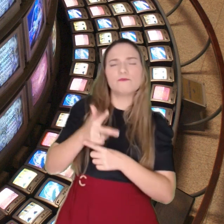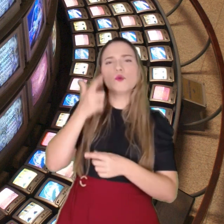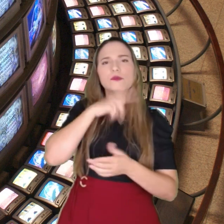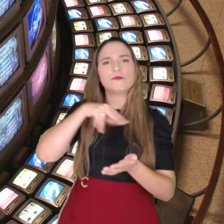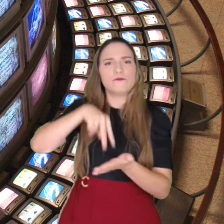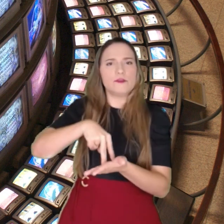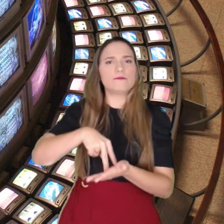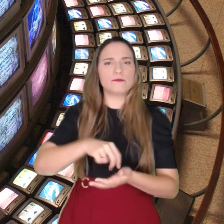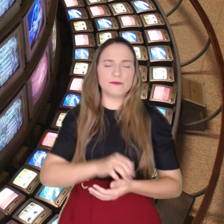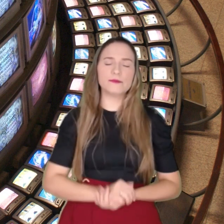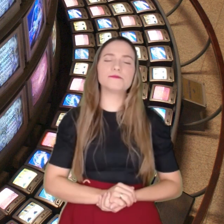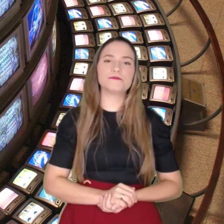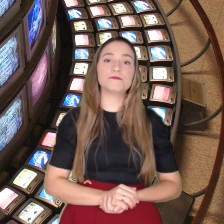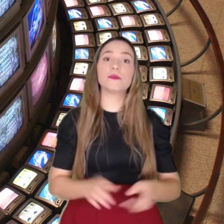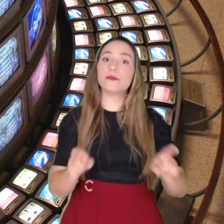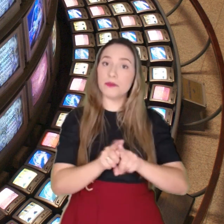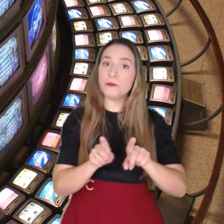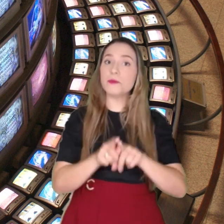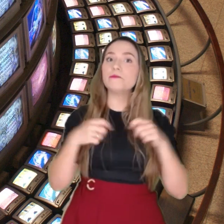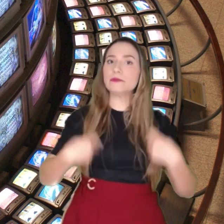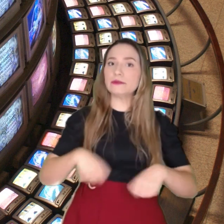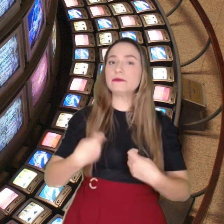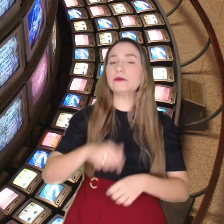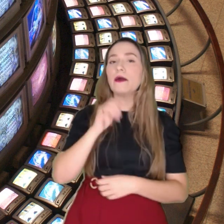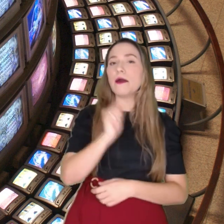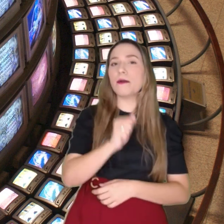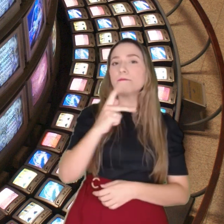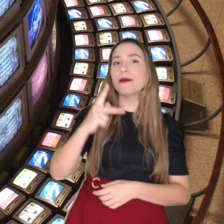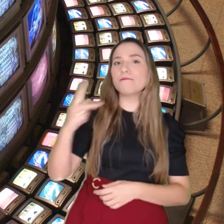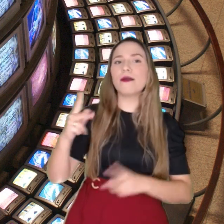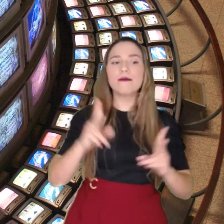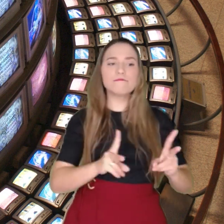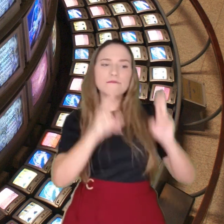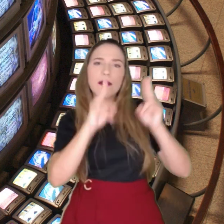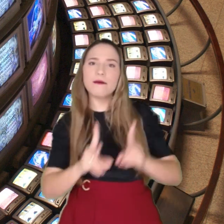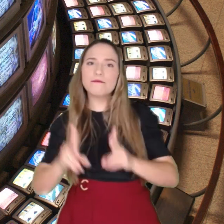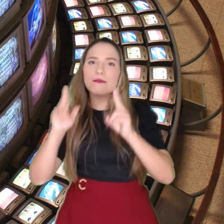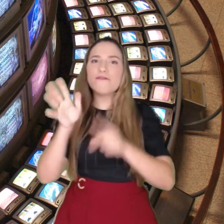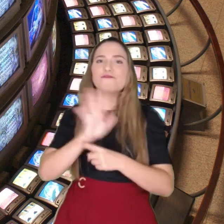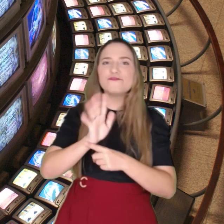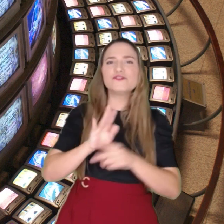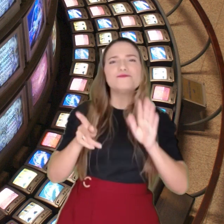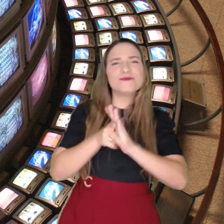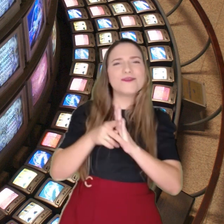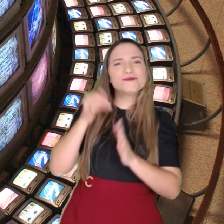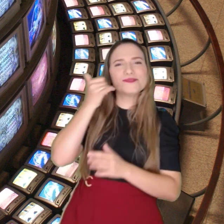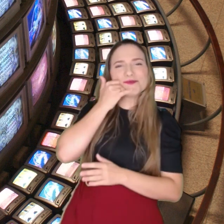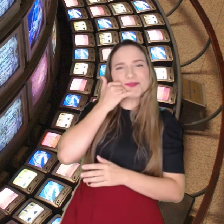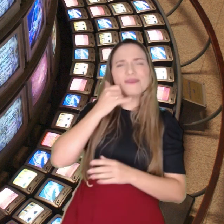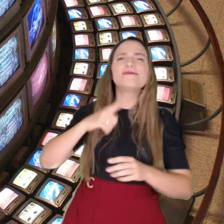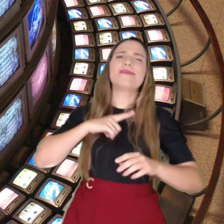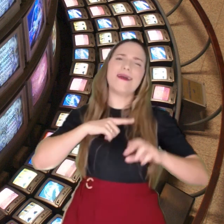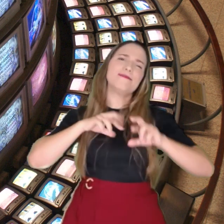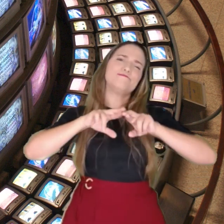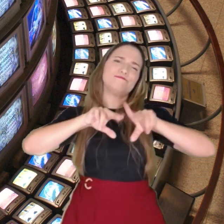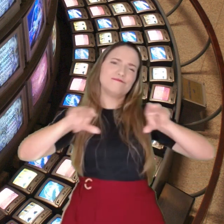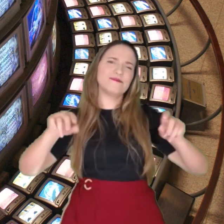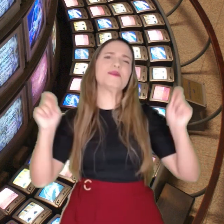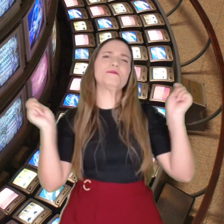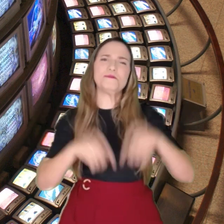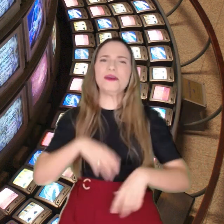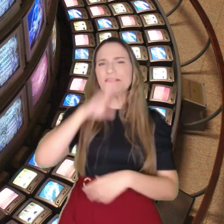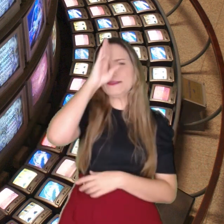Utilize aplicativos de edição de vídeo disponíveis para celular. Existem várias